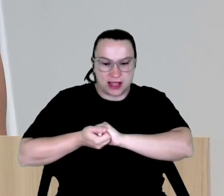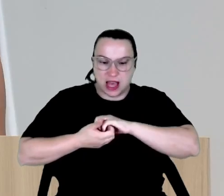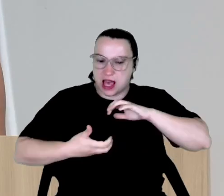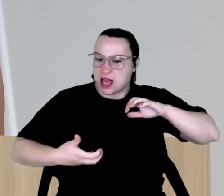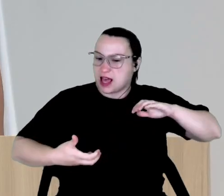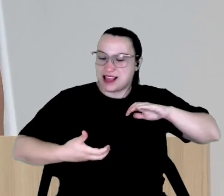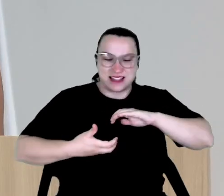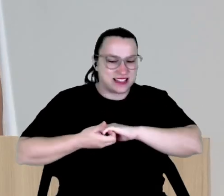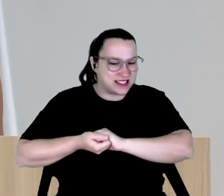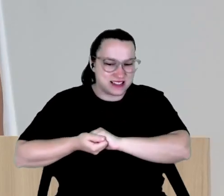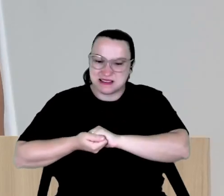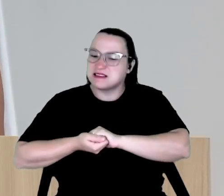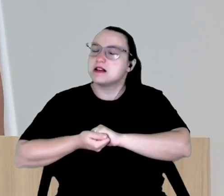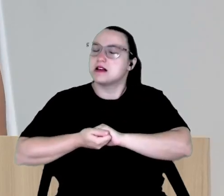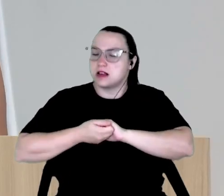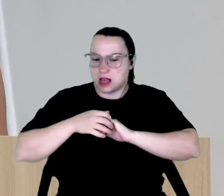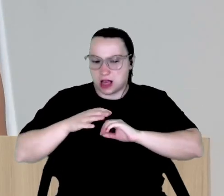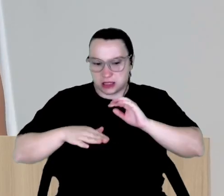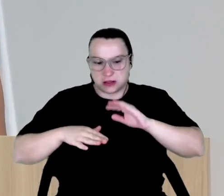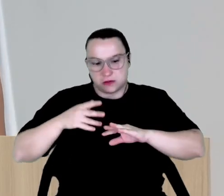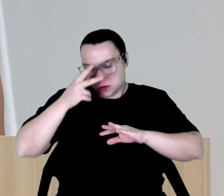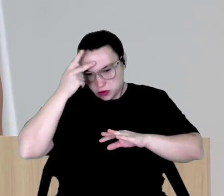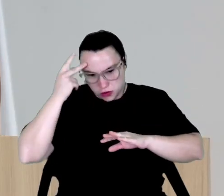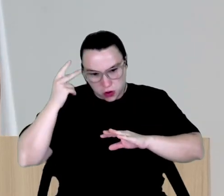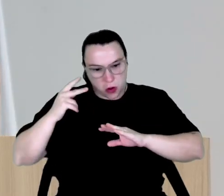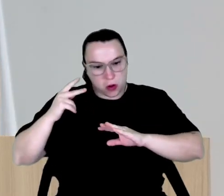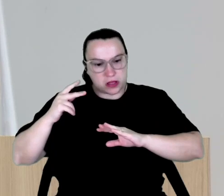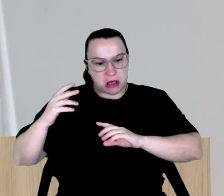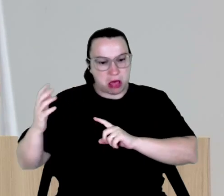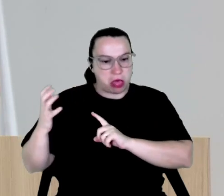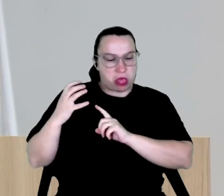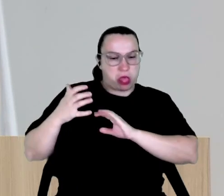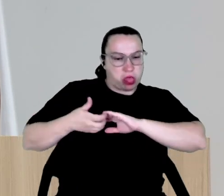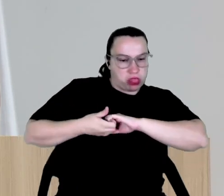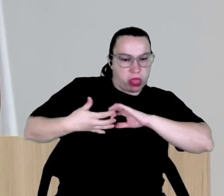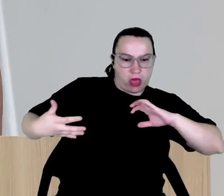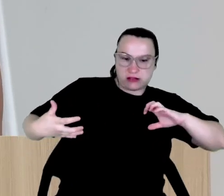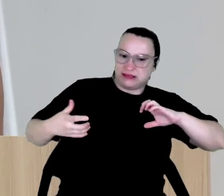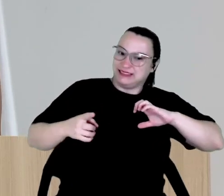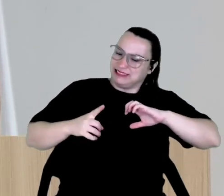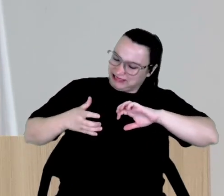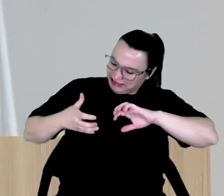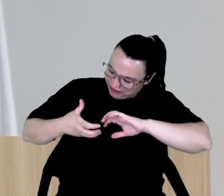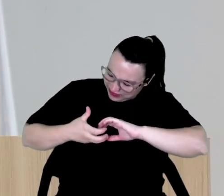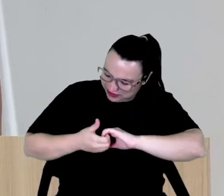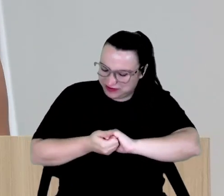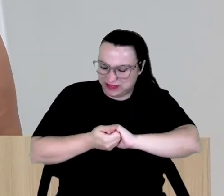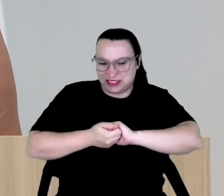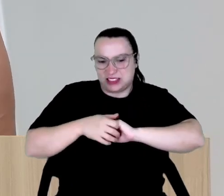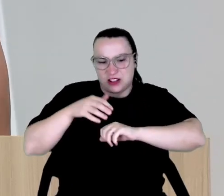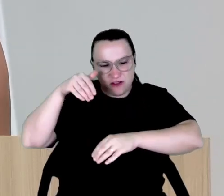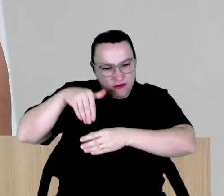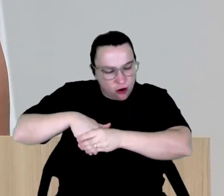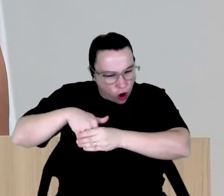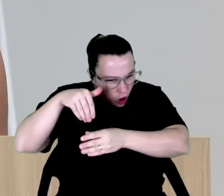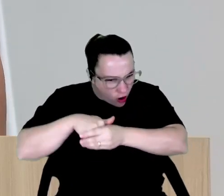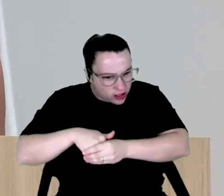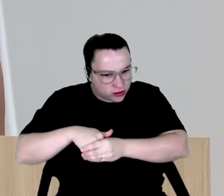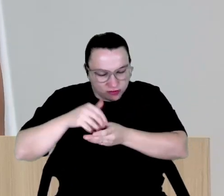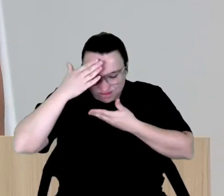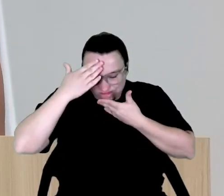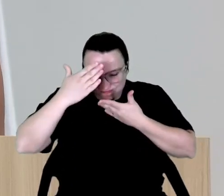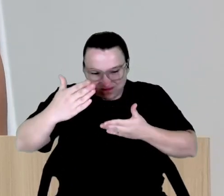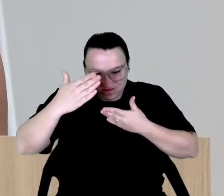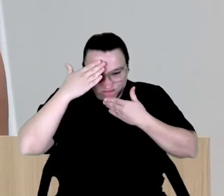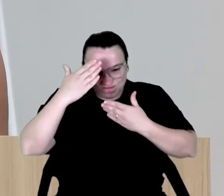mesmo tendo pessoas influentes pedindo para soltar. Eu tenho uma gratidão tão grande por esses votos, porque os votos que eu tive foram